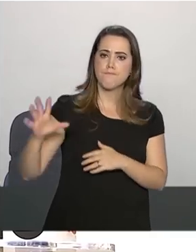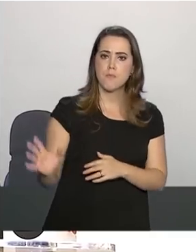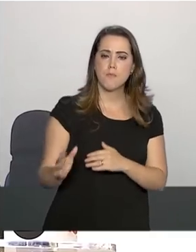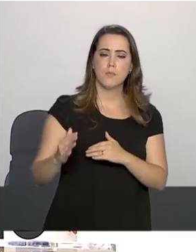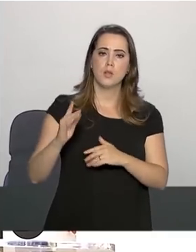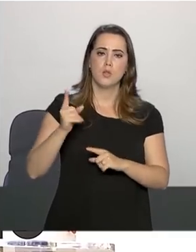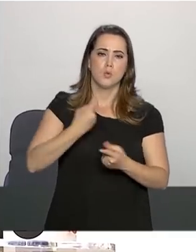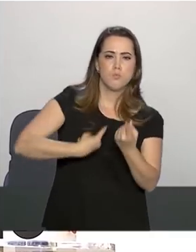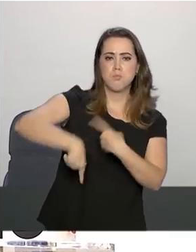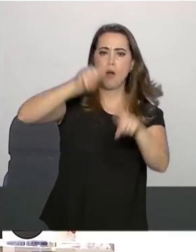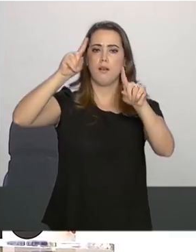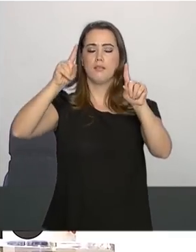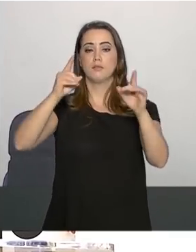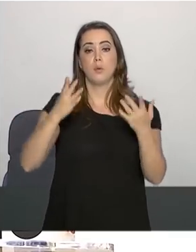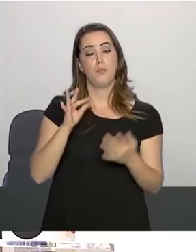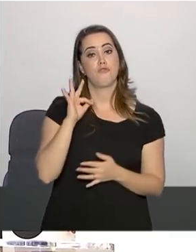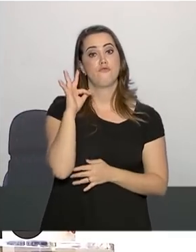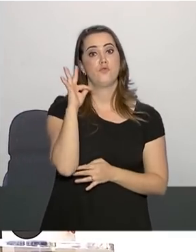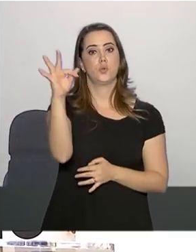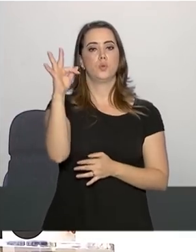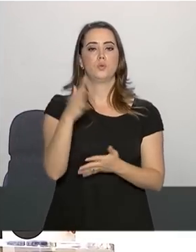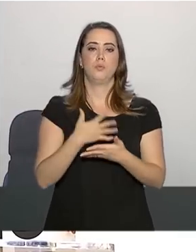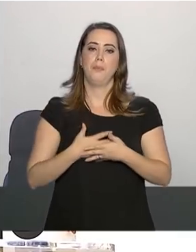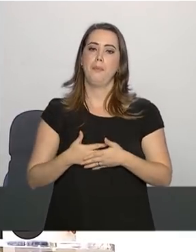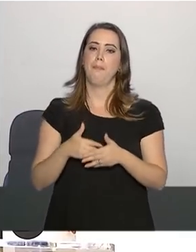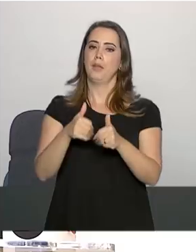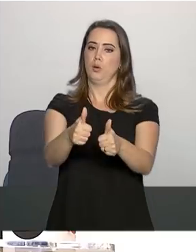para um futuro ainda mais promissor.